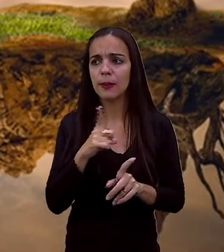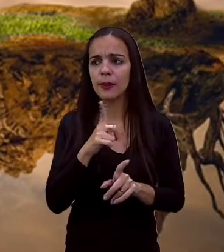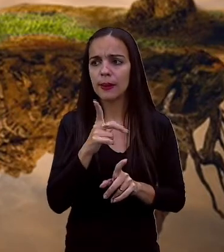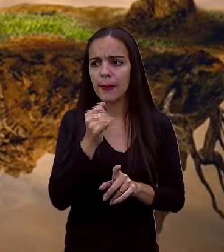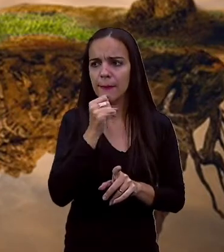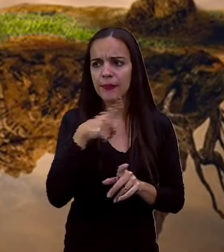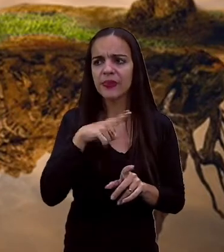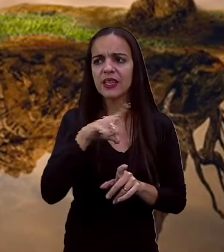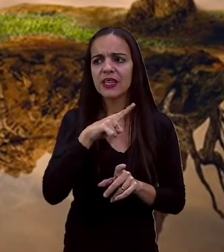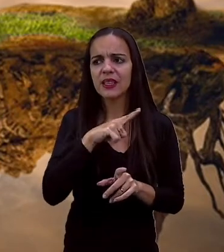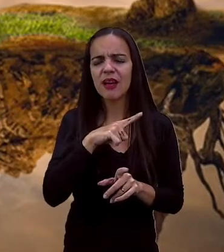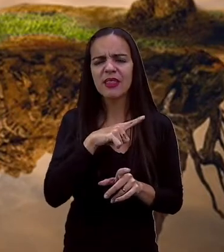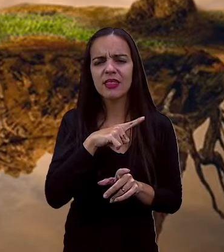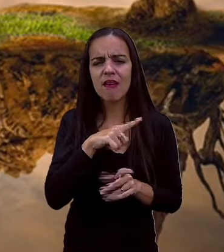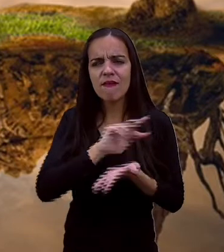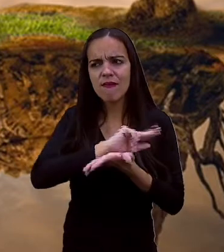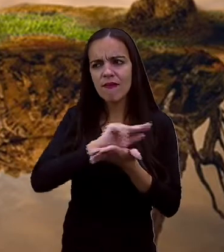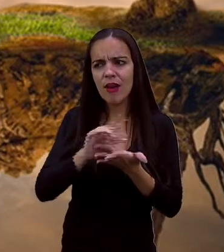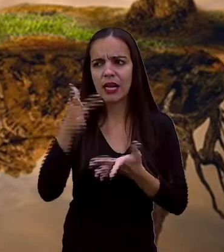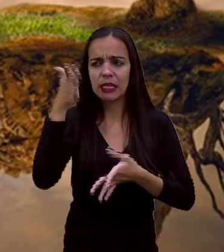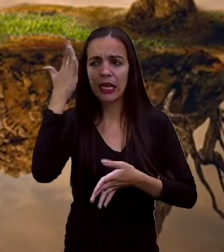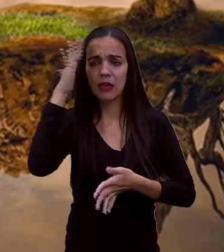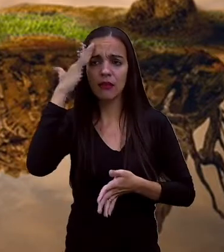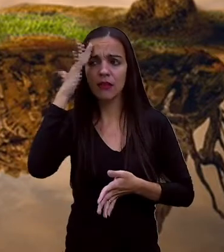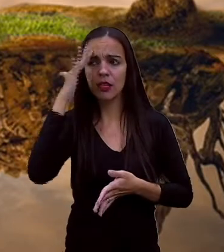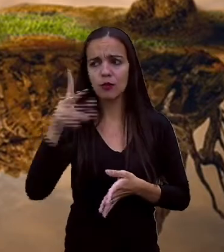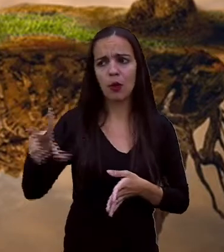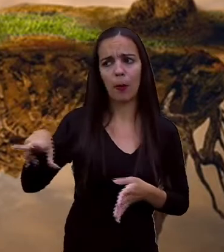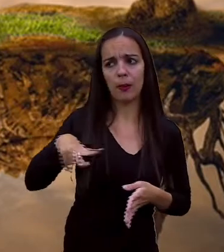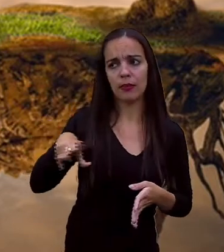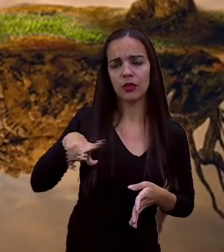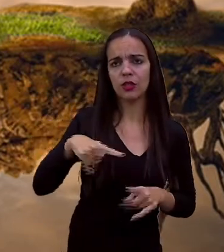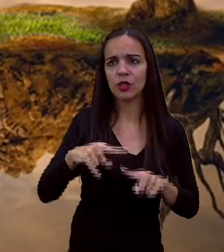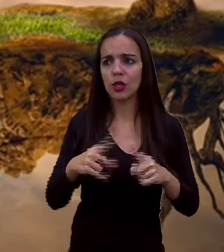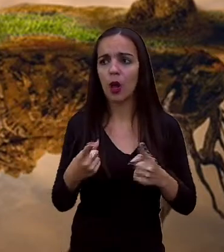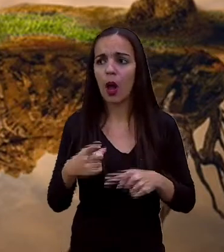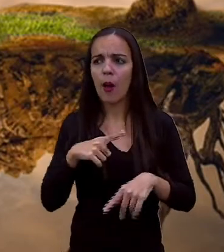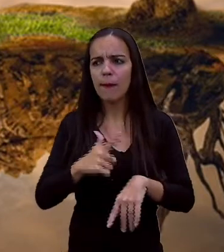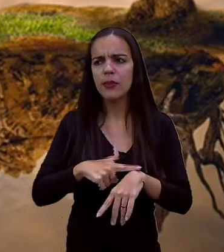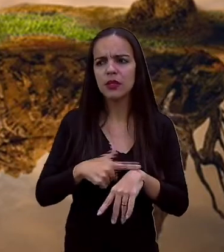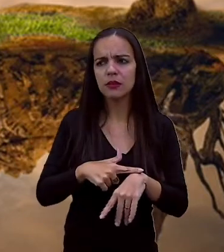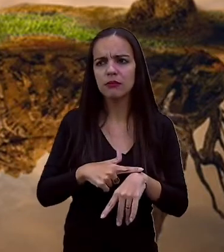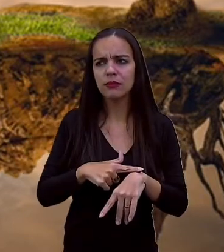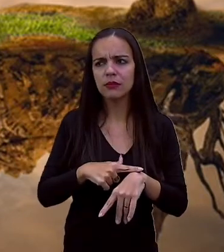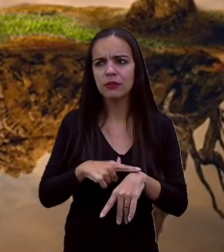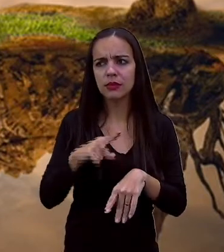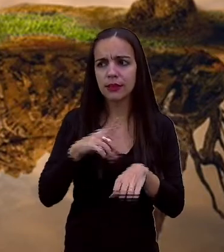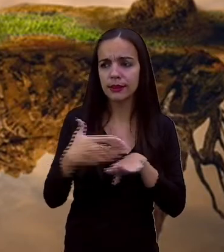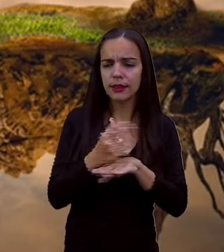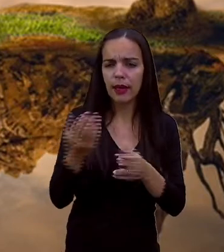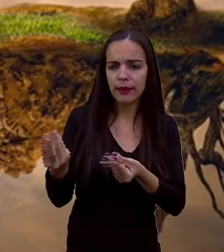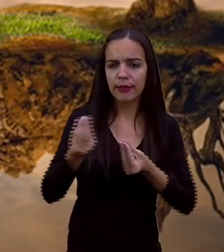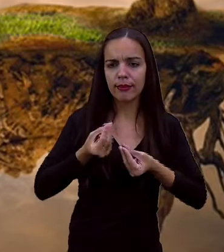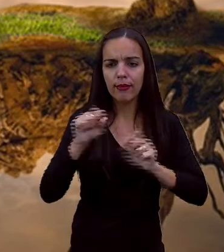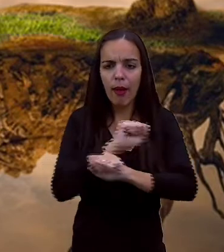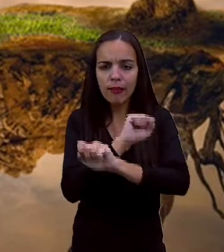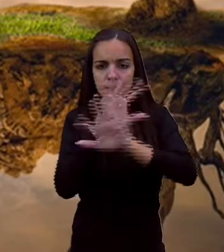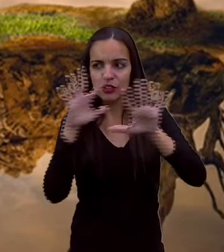interpretações particulares. O que é isso? Ao mesmo tempo que trata de forma clara,